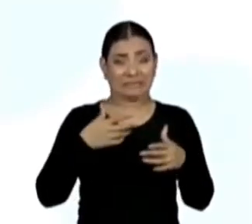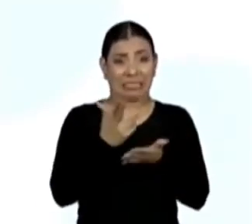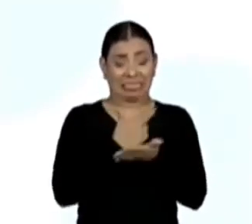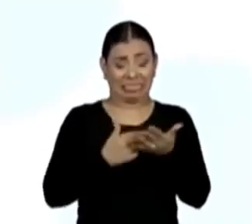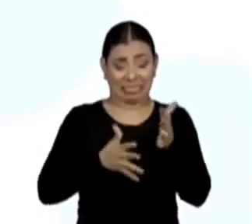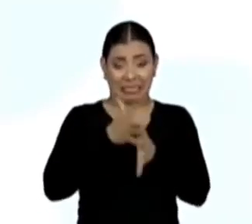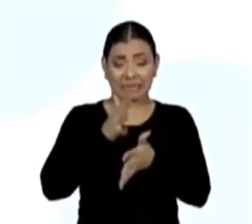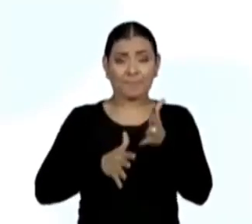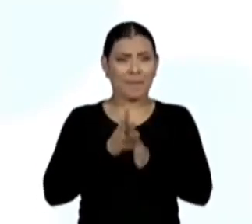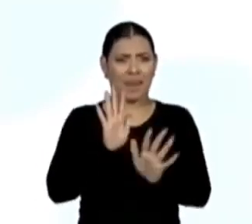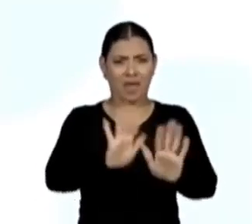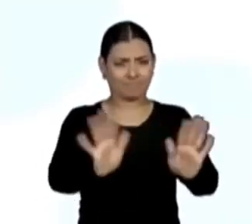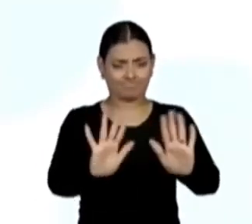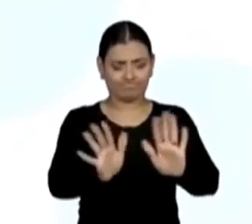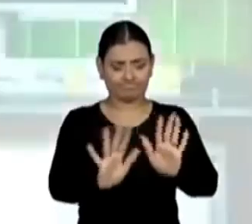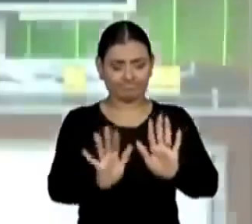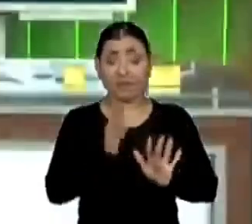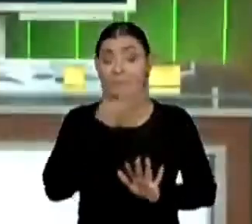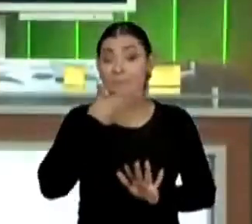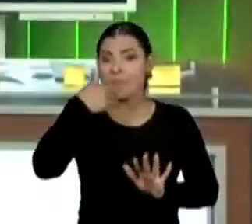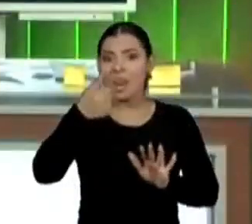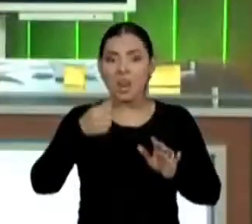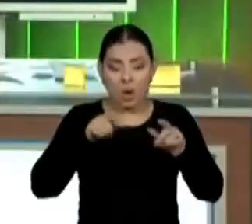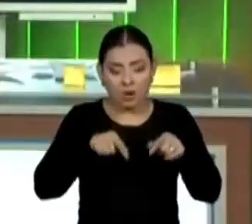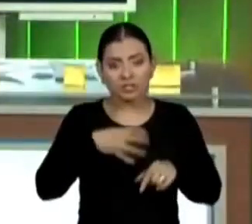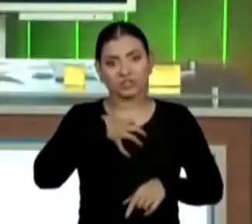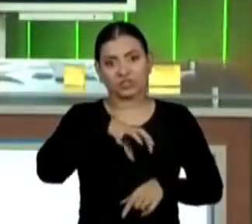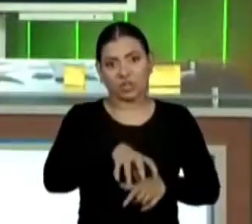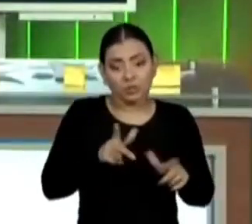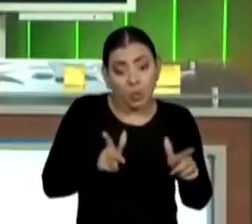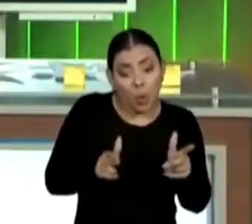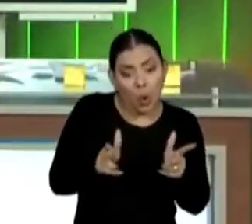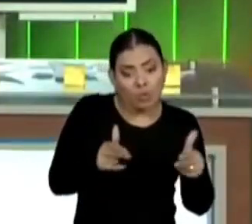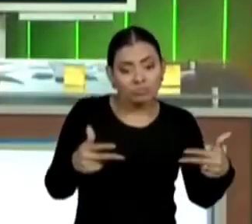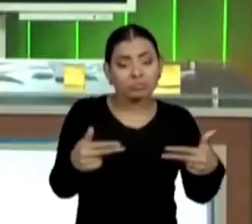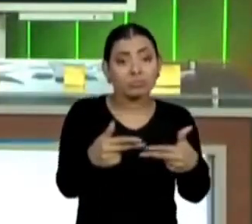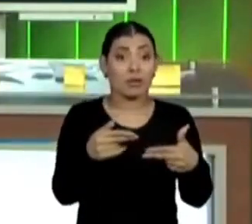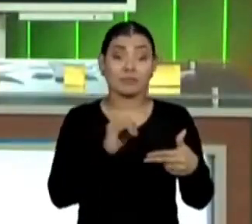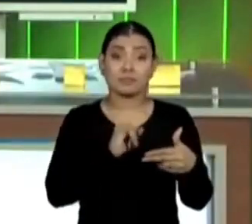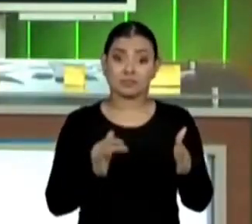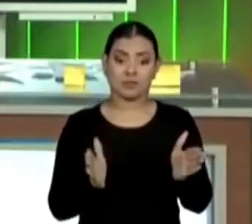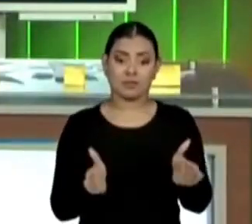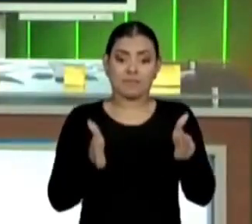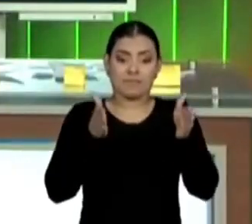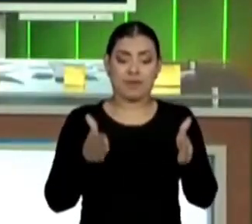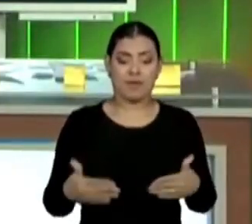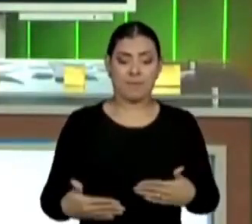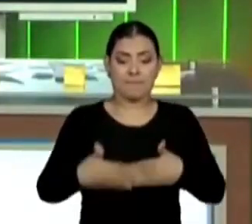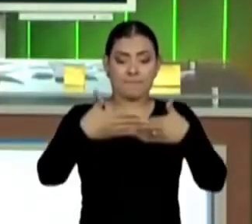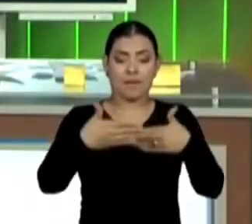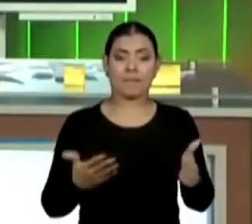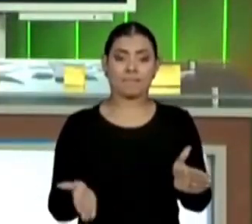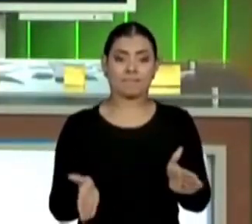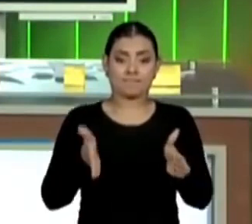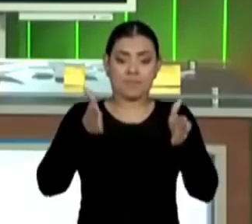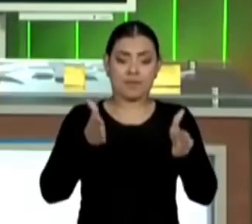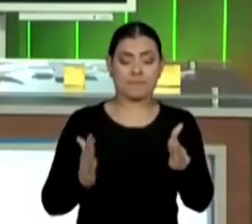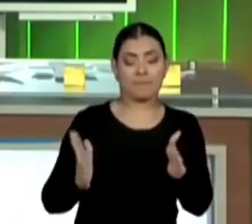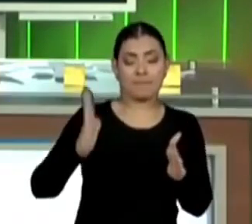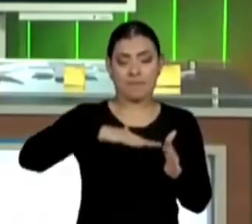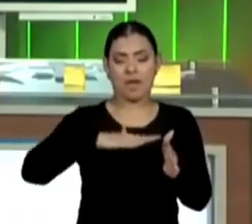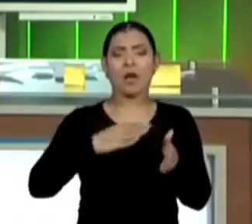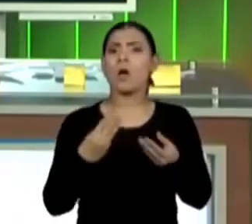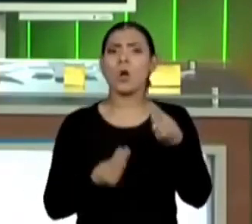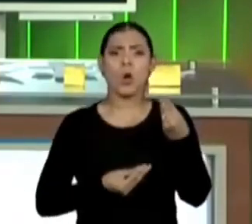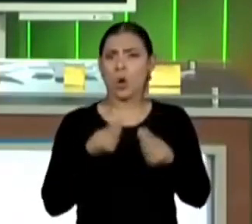desenho e a visualização. Sim, de fato, se eu fosse dobrar para colar, eu precisaria das abas. Mas,